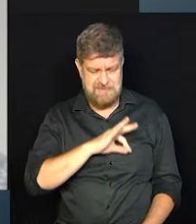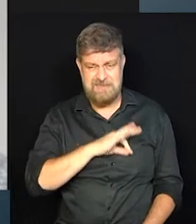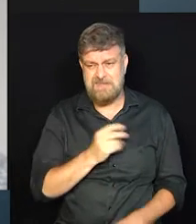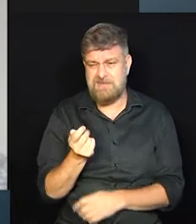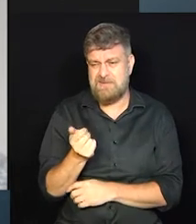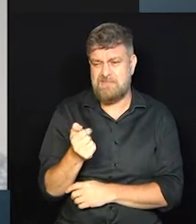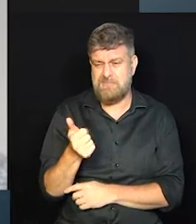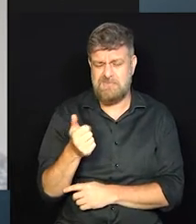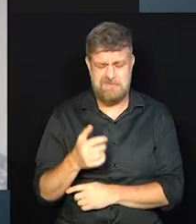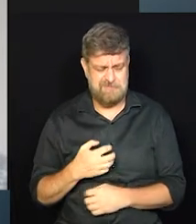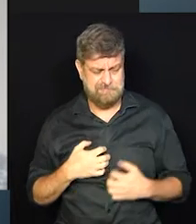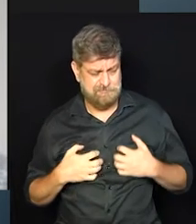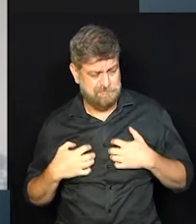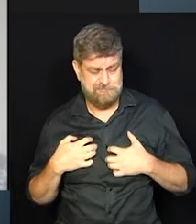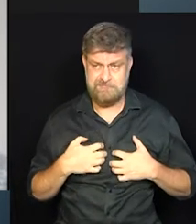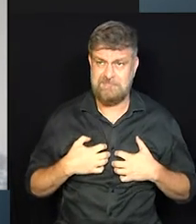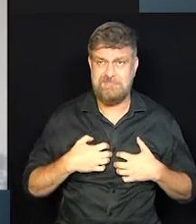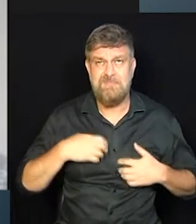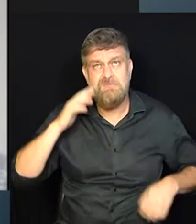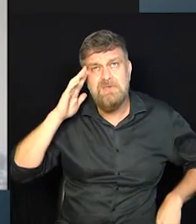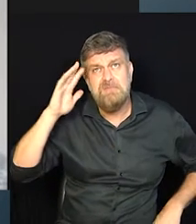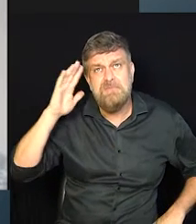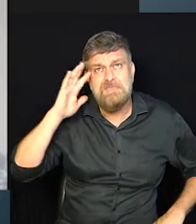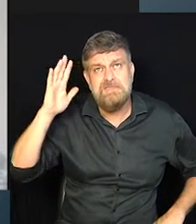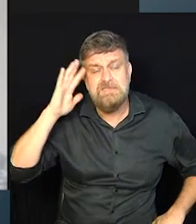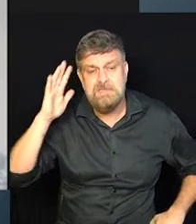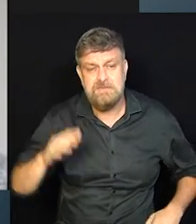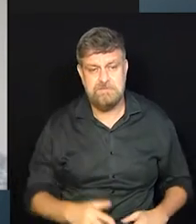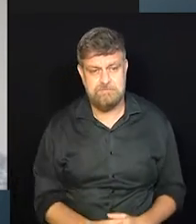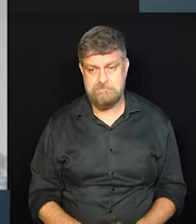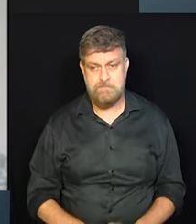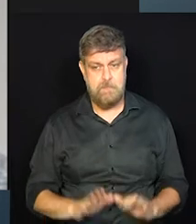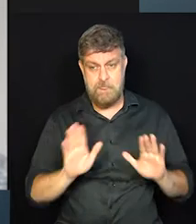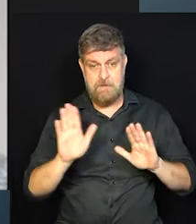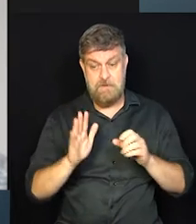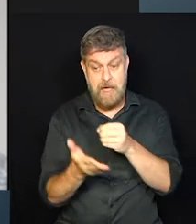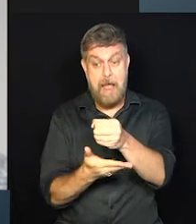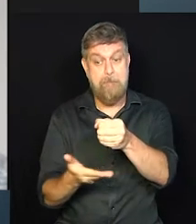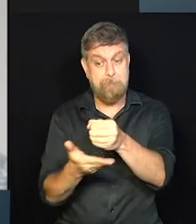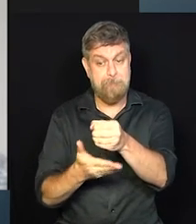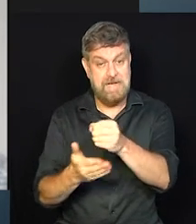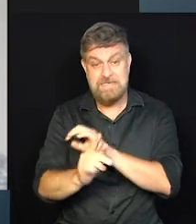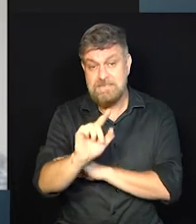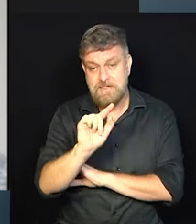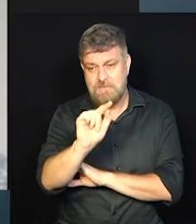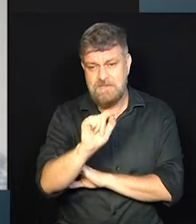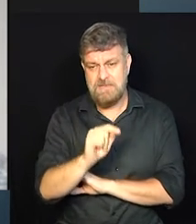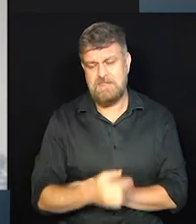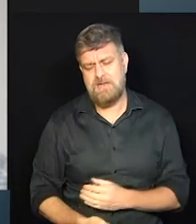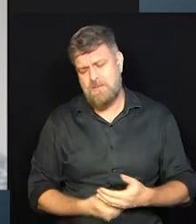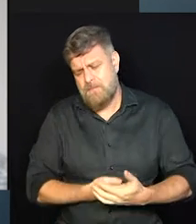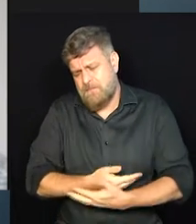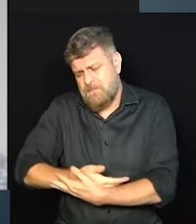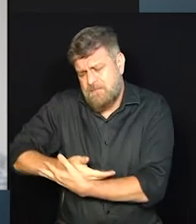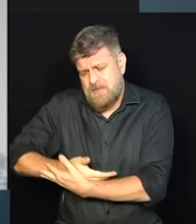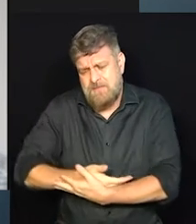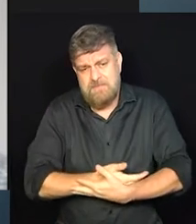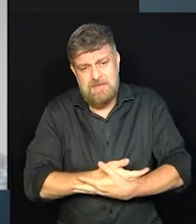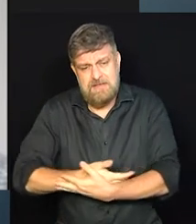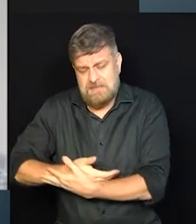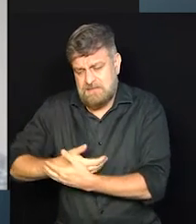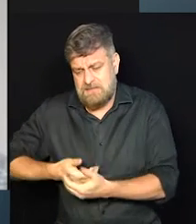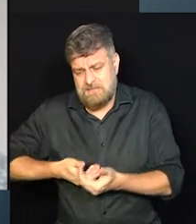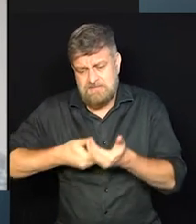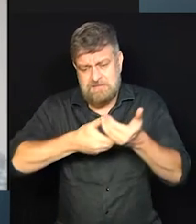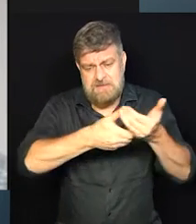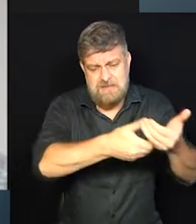era muito, assim, satisfatório, digamos assim, né? Mas essa não foi a questão. A questão foi que deixar um bebezinho muito